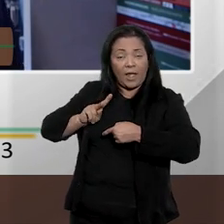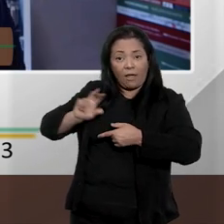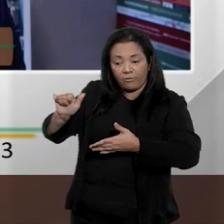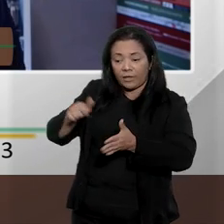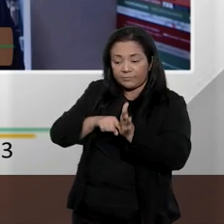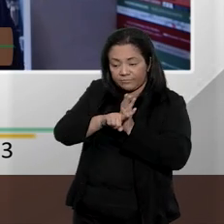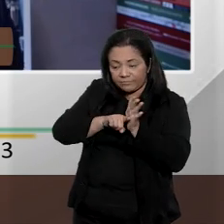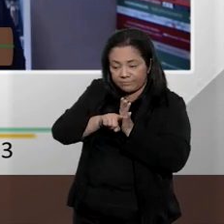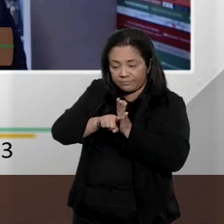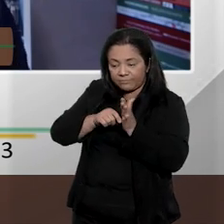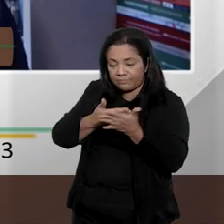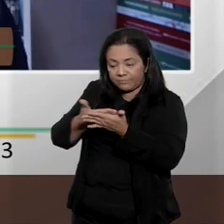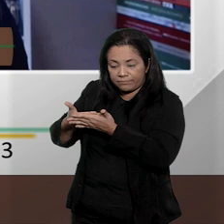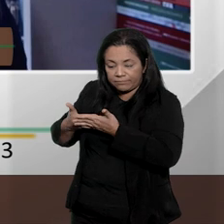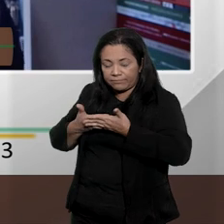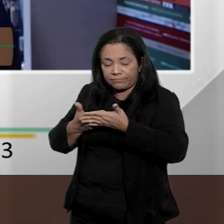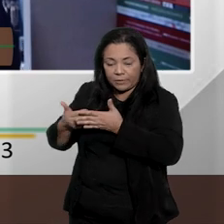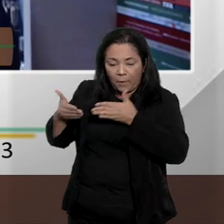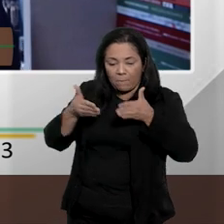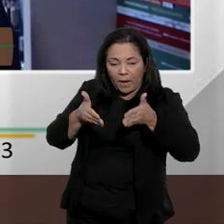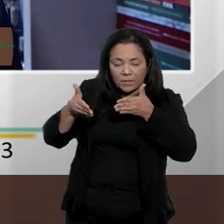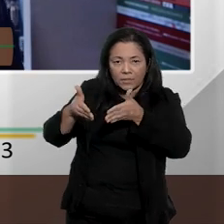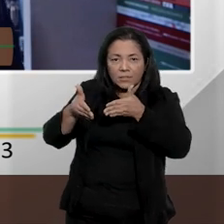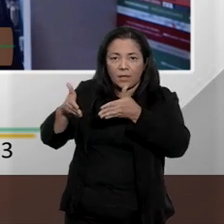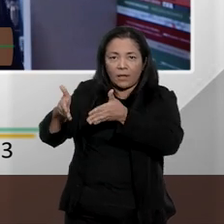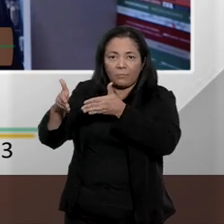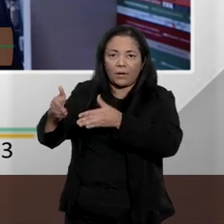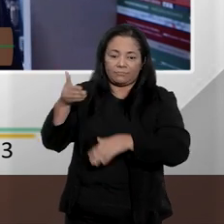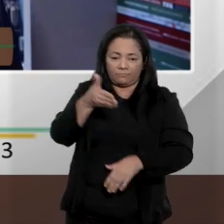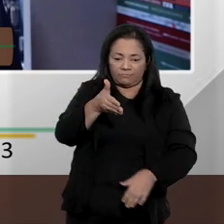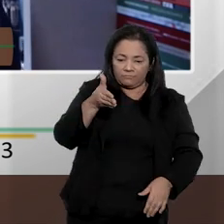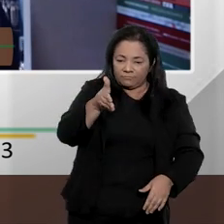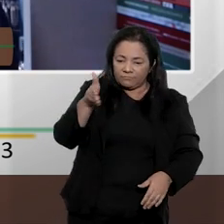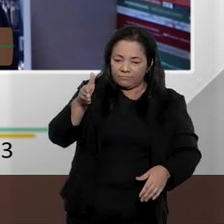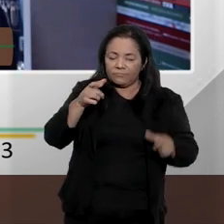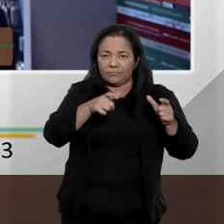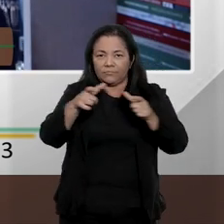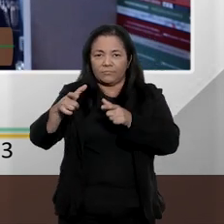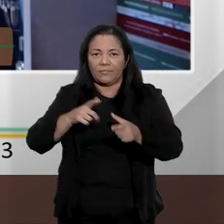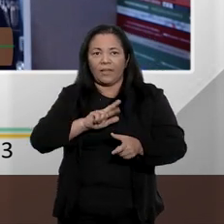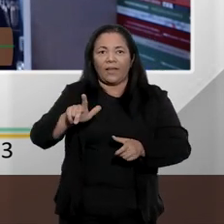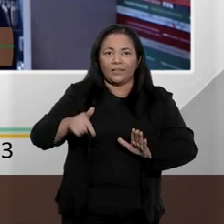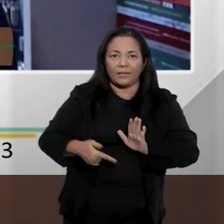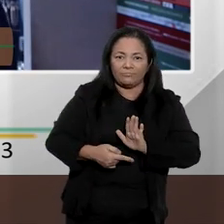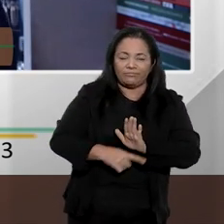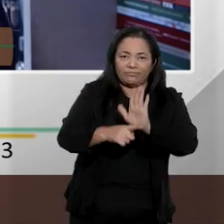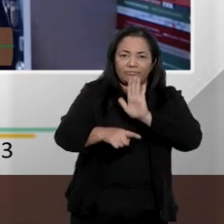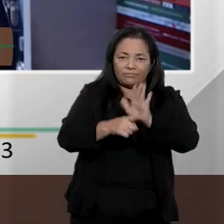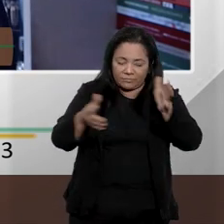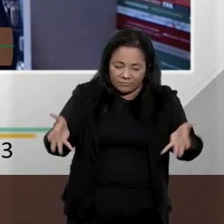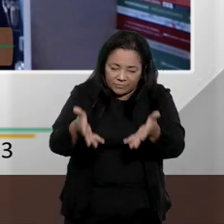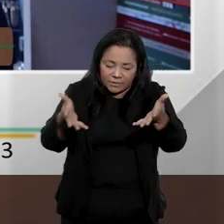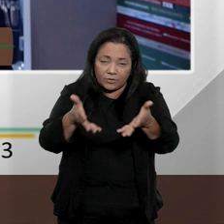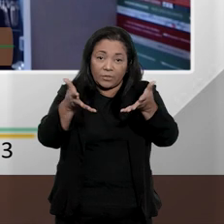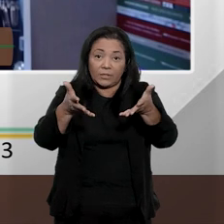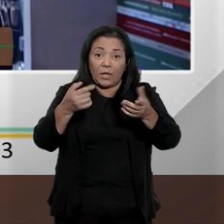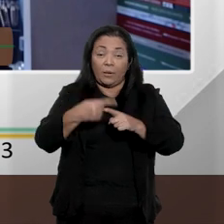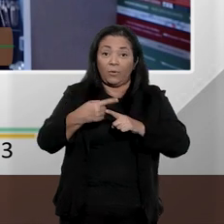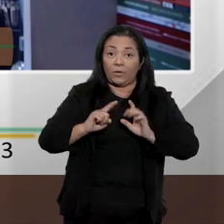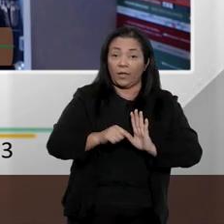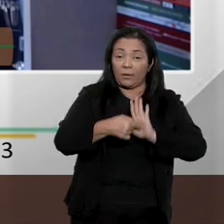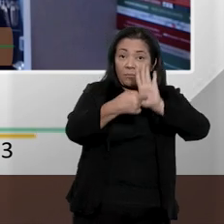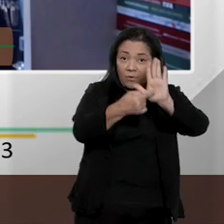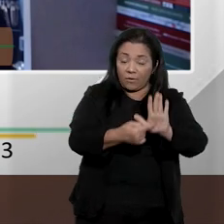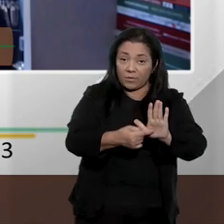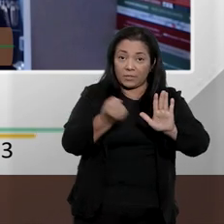consegue estar presente em mais espaços, ela tem contribuído muito com essas pesquisas, porque o número de pessoas, num país